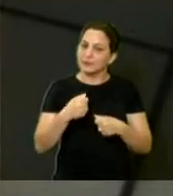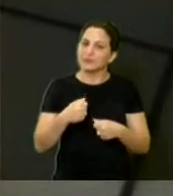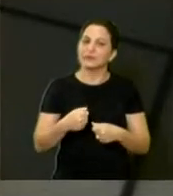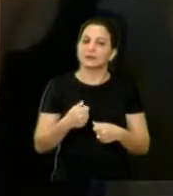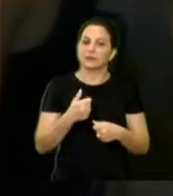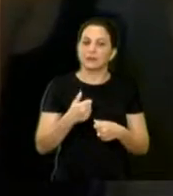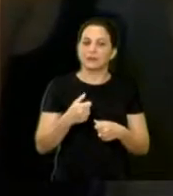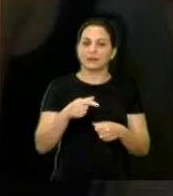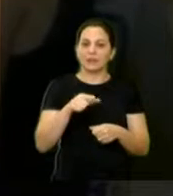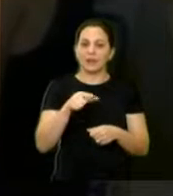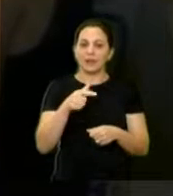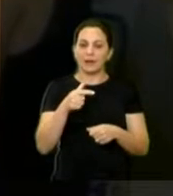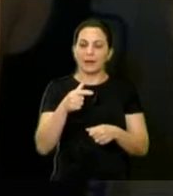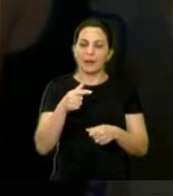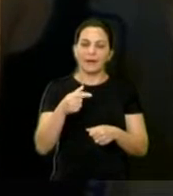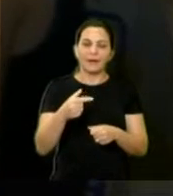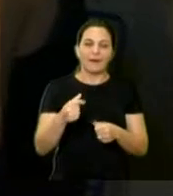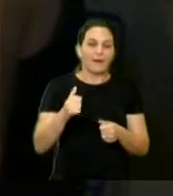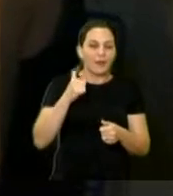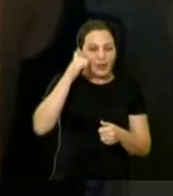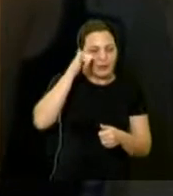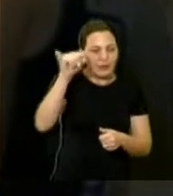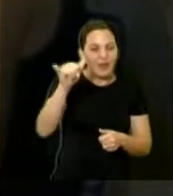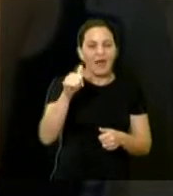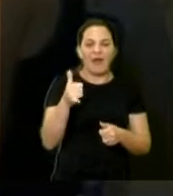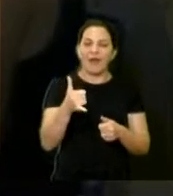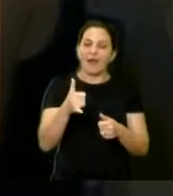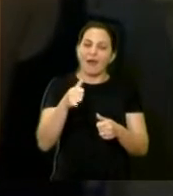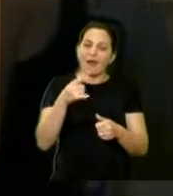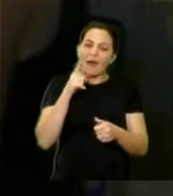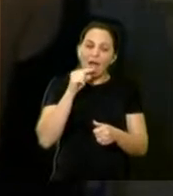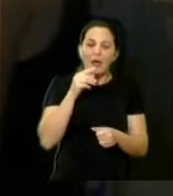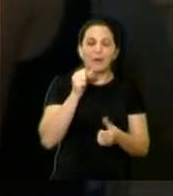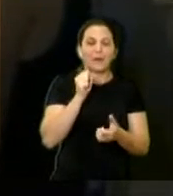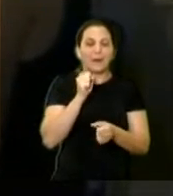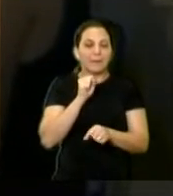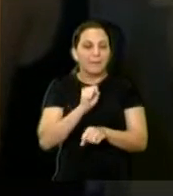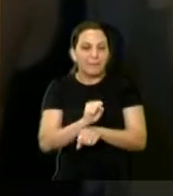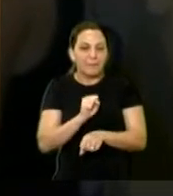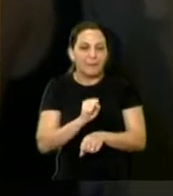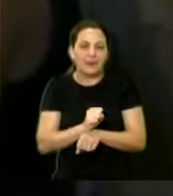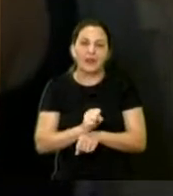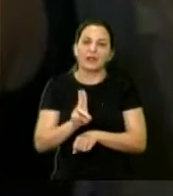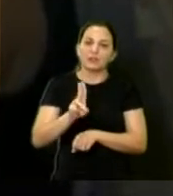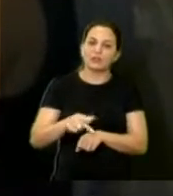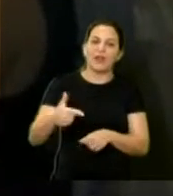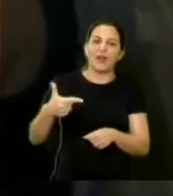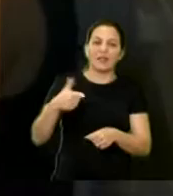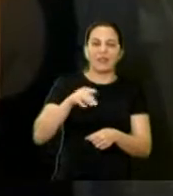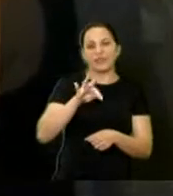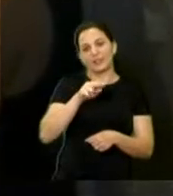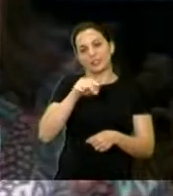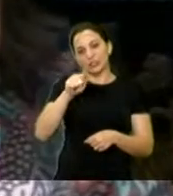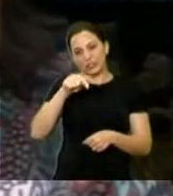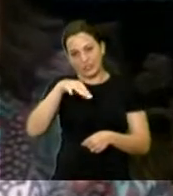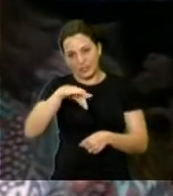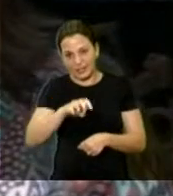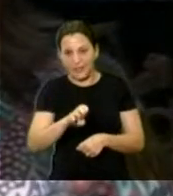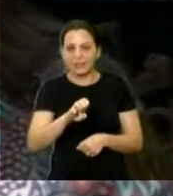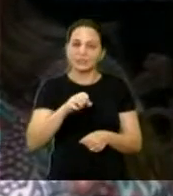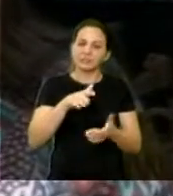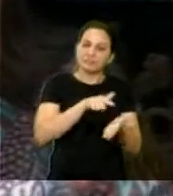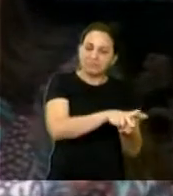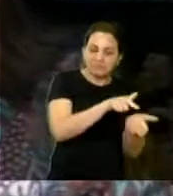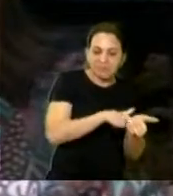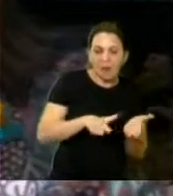alternativo. São água sanitária, detergente, pelo menos umas três vezes na semana, tá? E dentre as